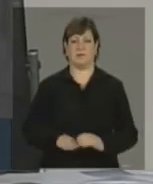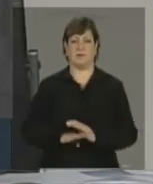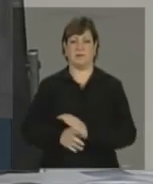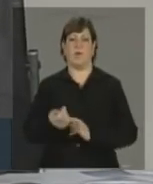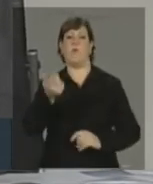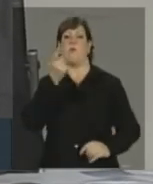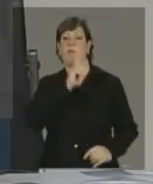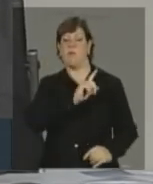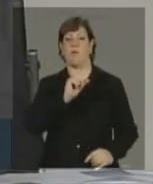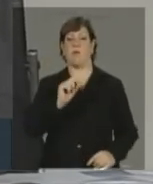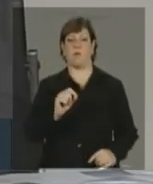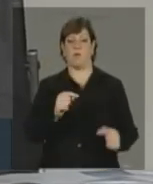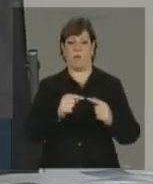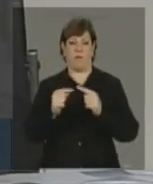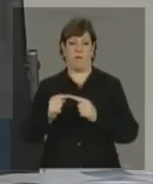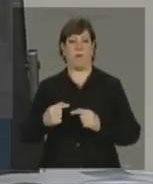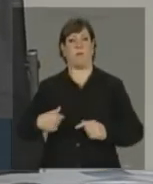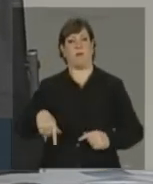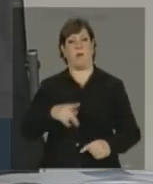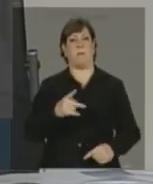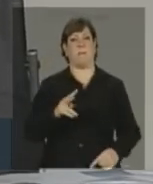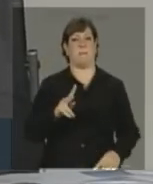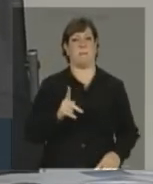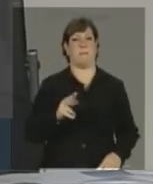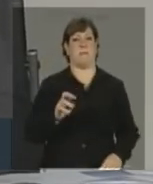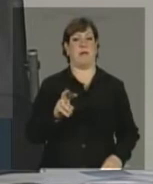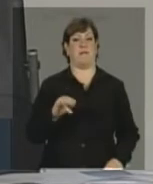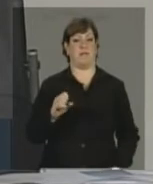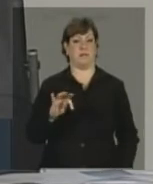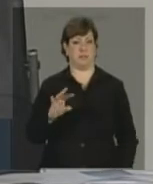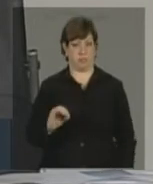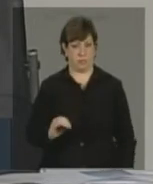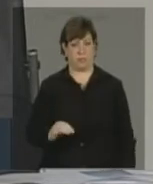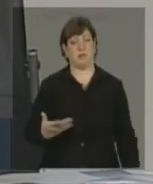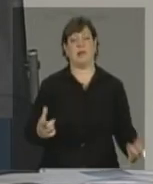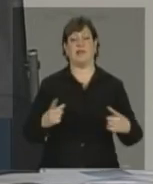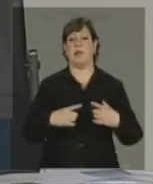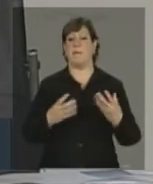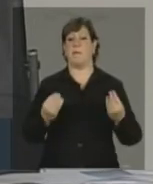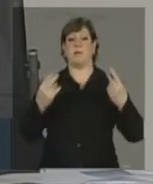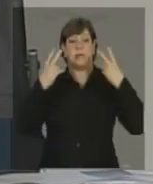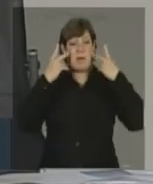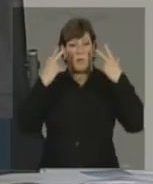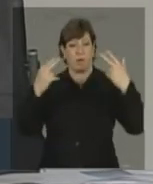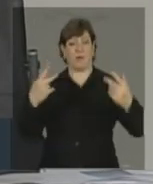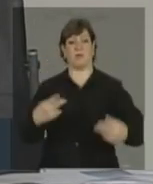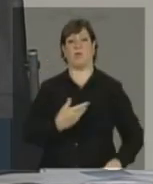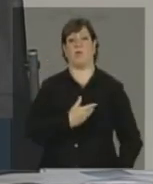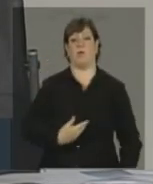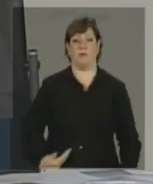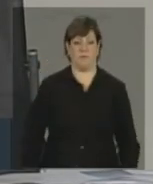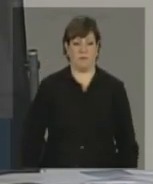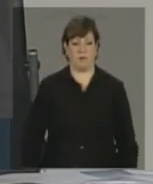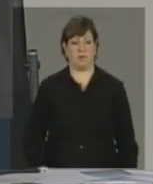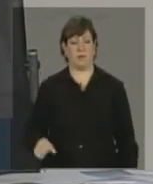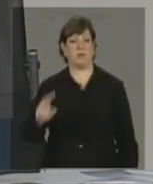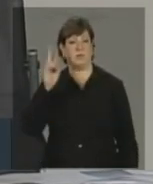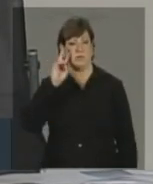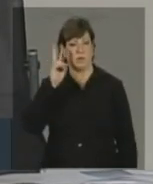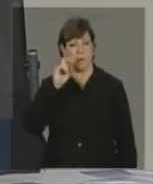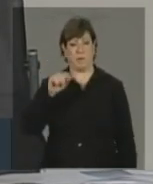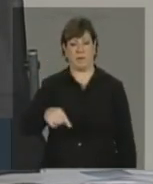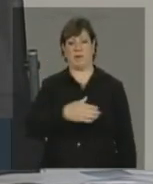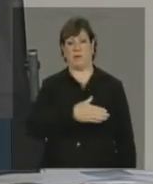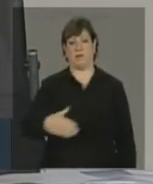conseguido nos termos previstos. Então, há muita tranquilidade do governo quanto ao ano de